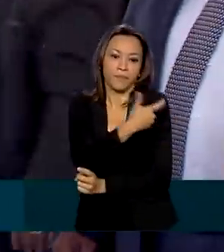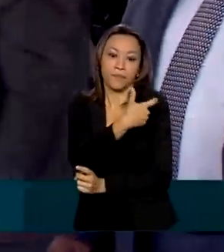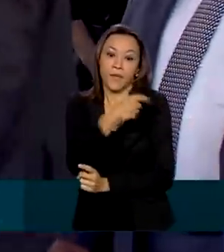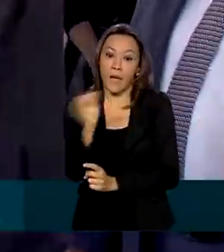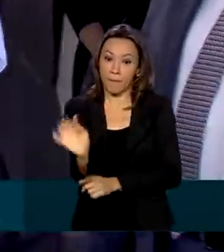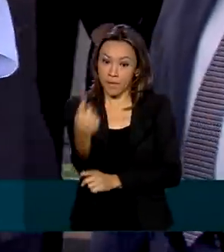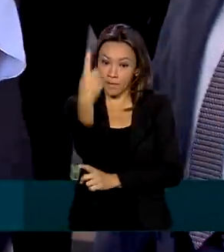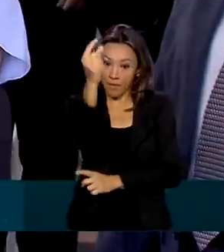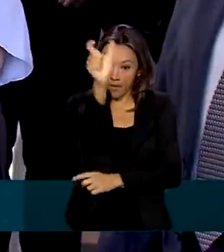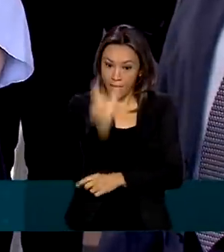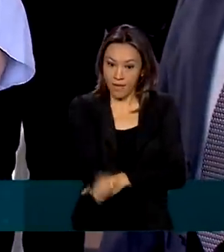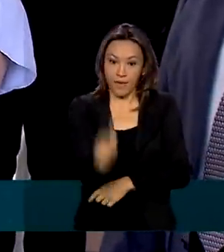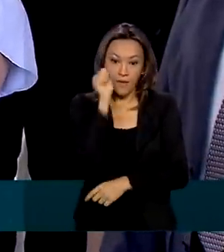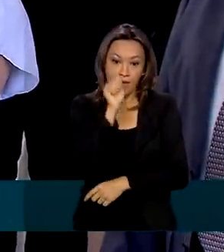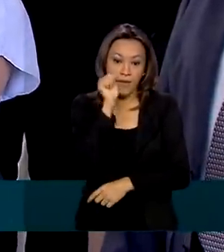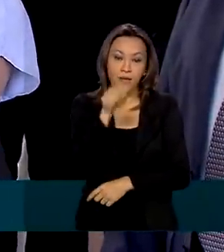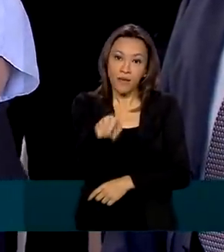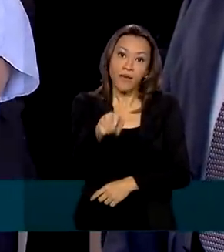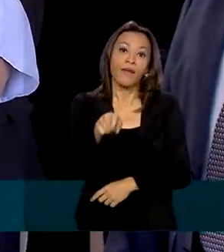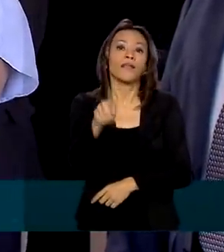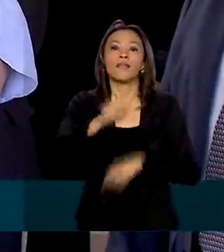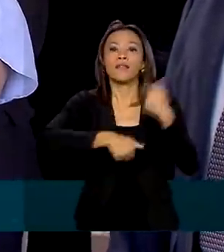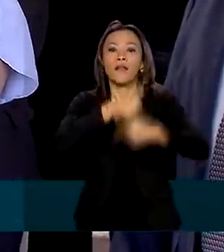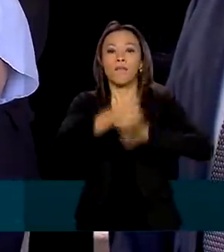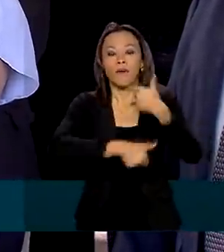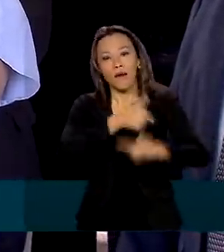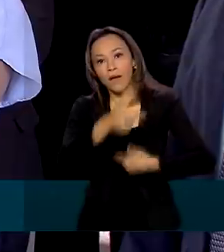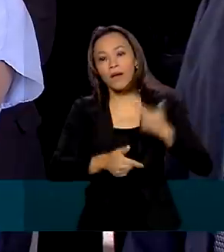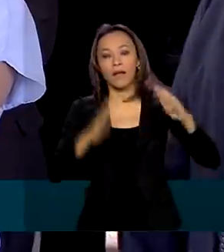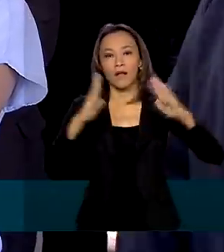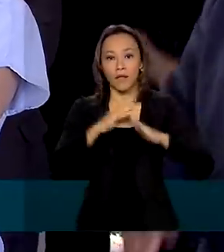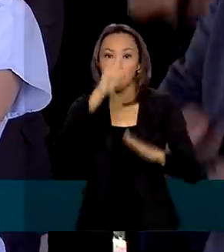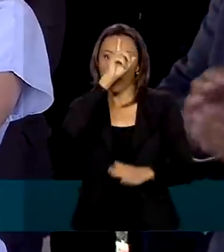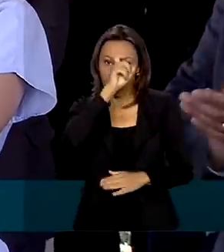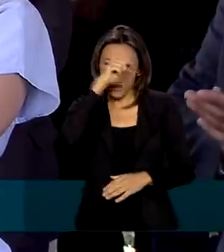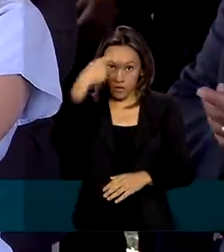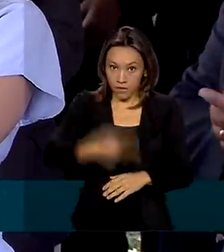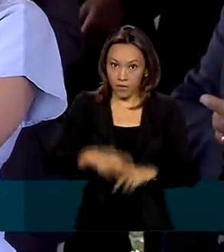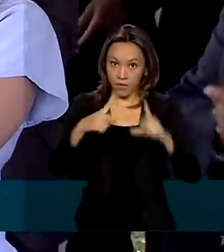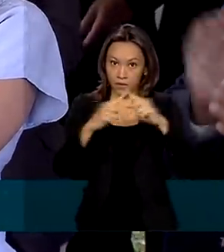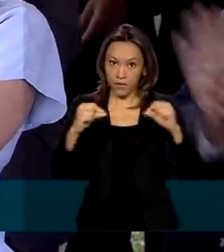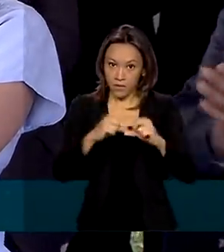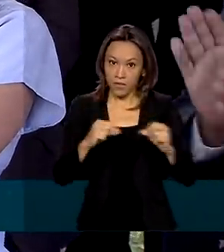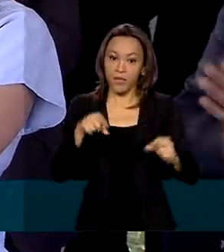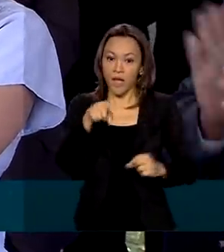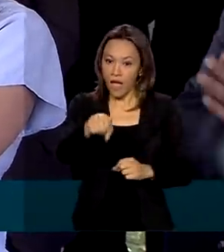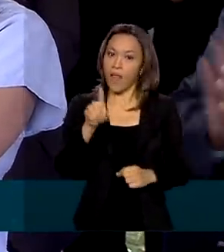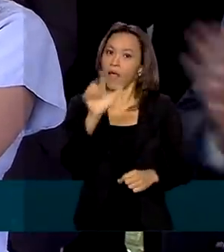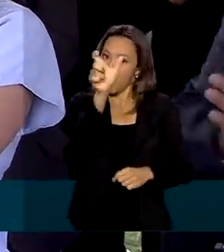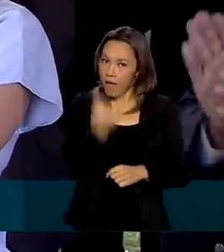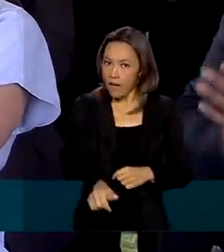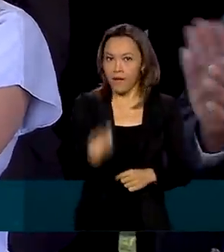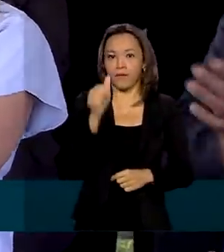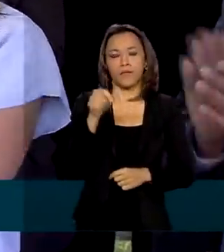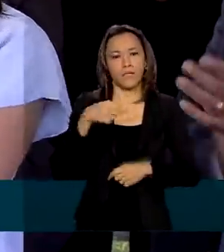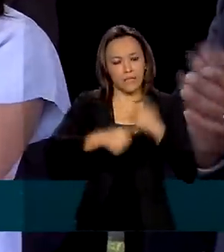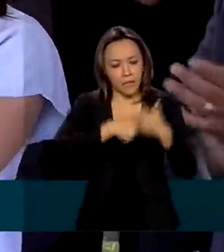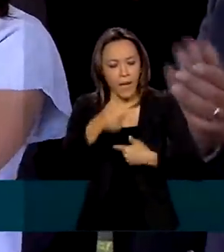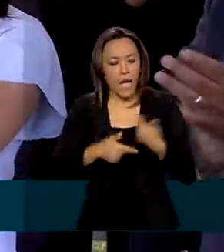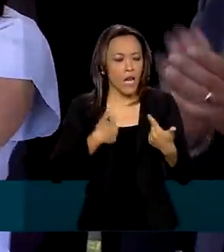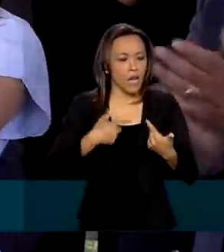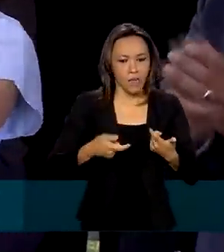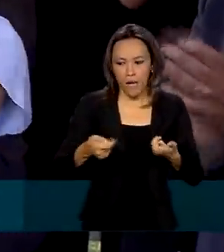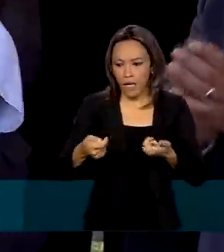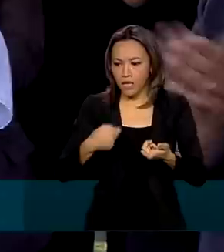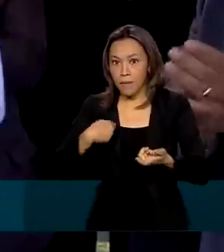vacinada foi a enfermeira Lídia, que atua no box de emergências da Covid-19. Ela é uma das pessoas que trabalha para estabilizar